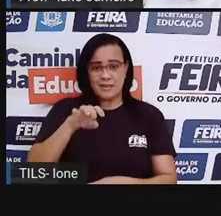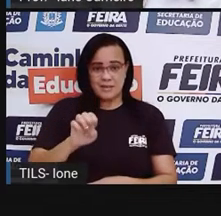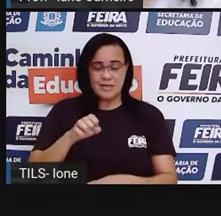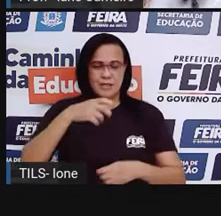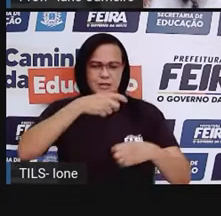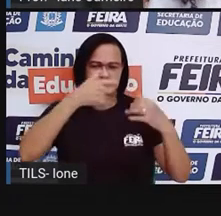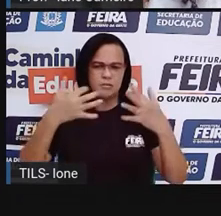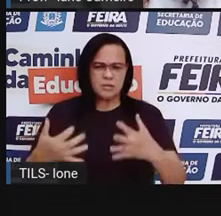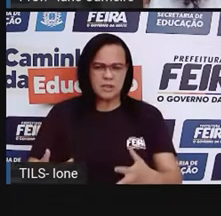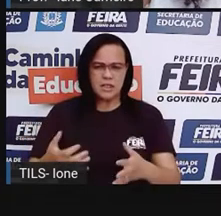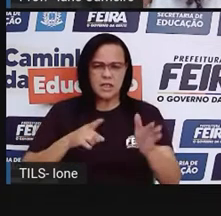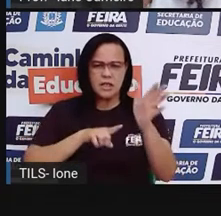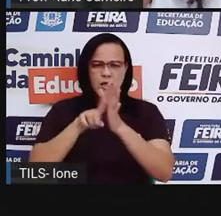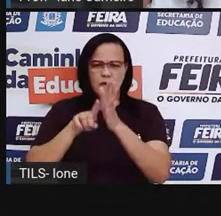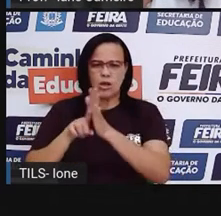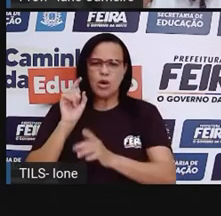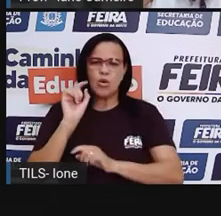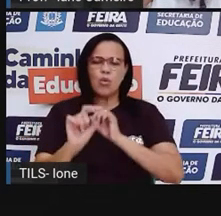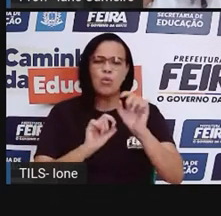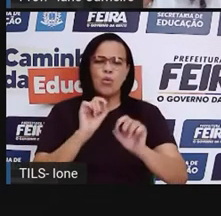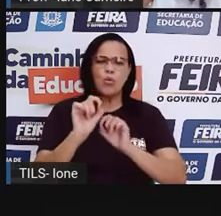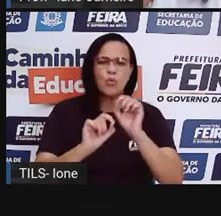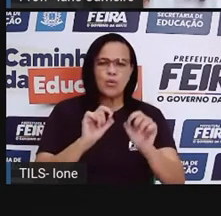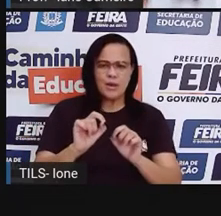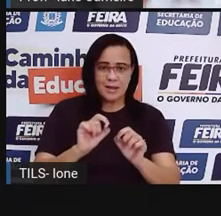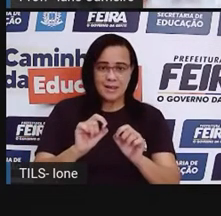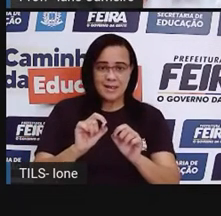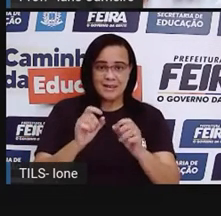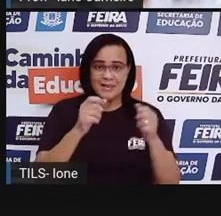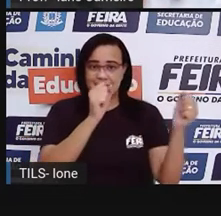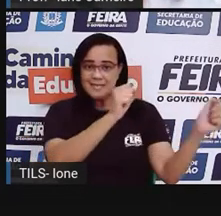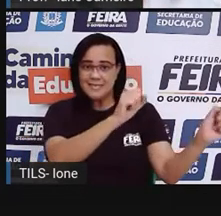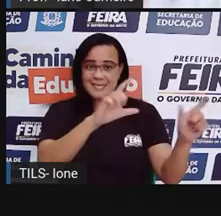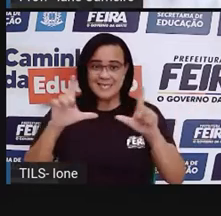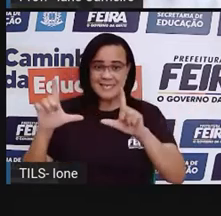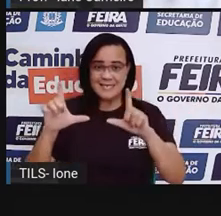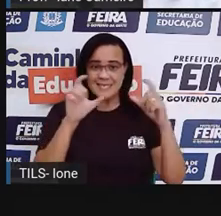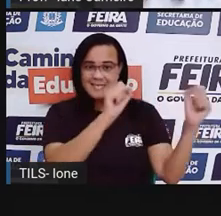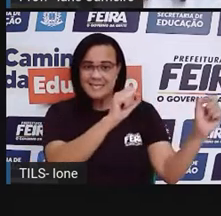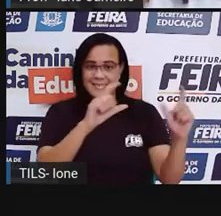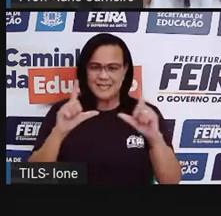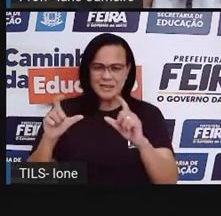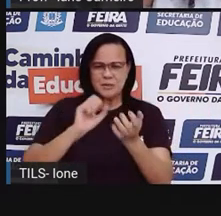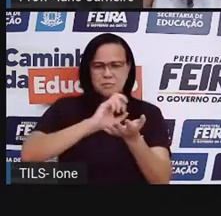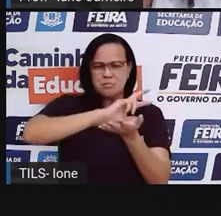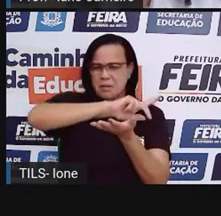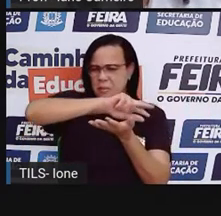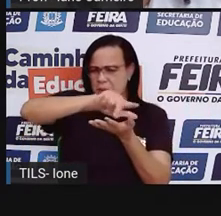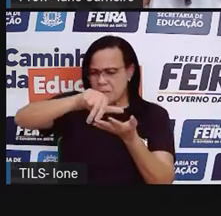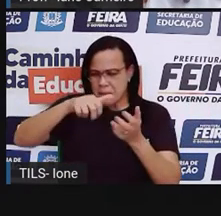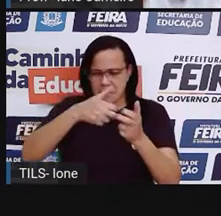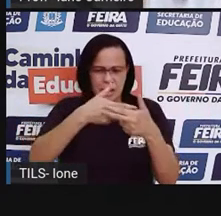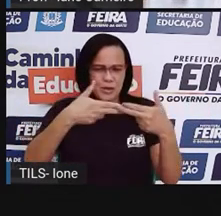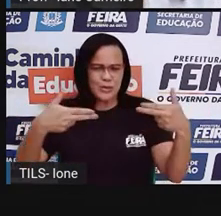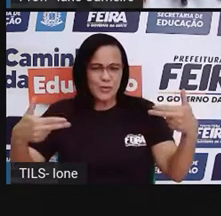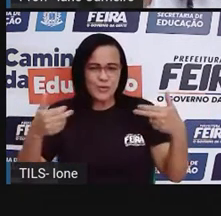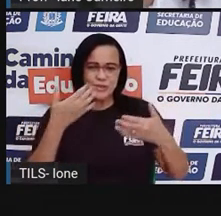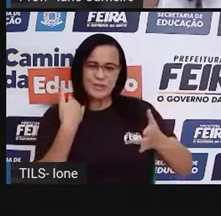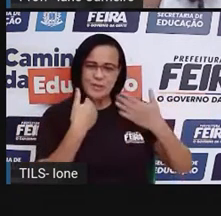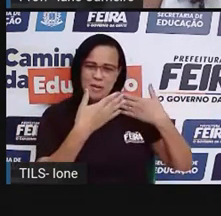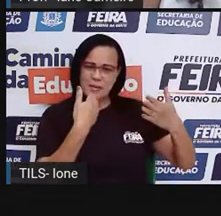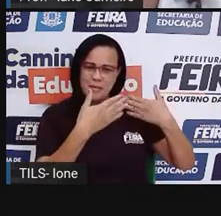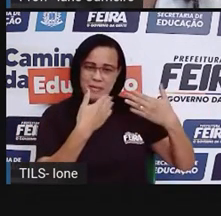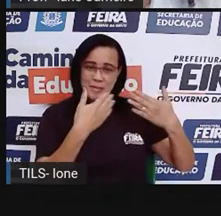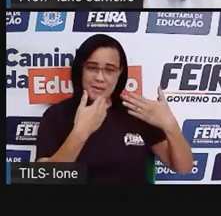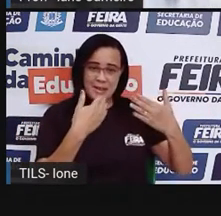né, então vocês estão vendo aqui no nosso slide o quanto de coisas que nós vamos conversar hoje, né, a gente vai